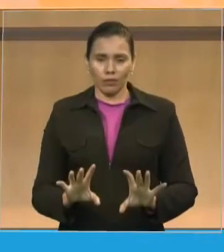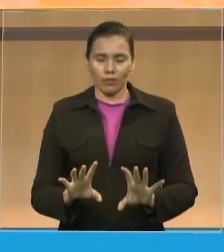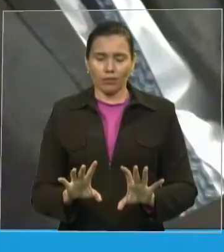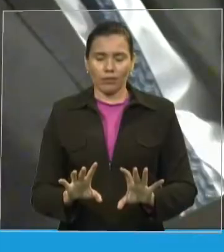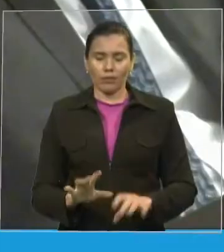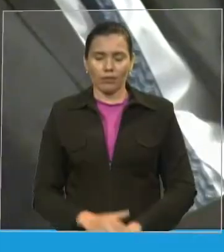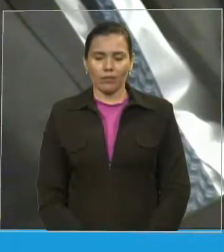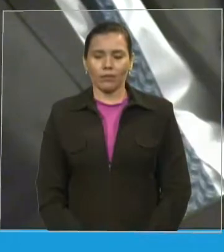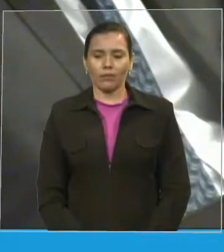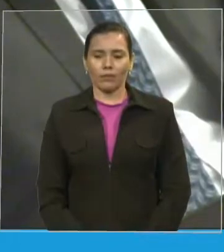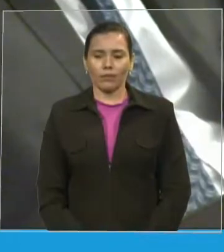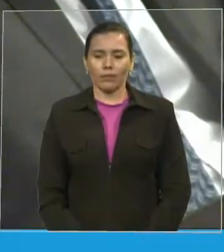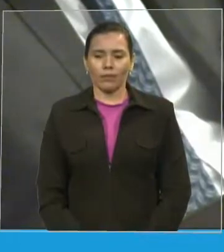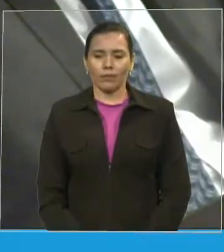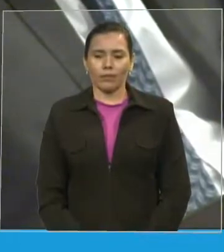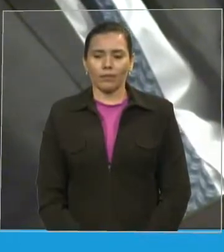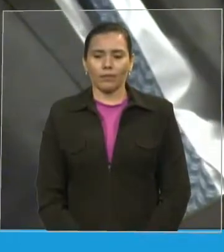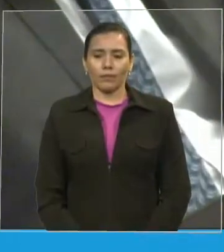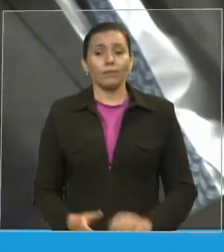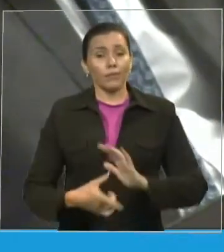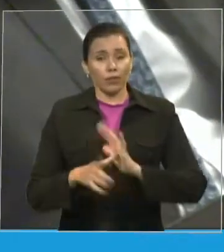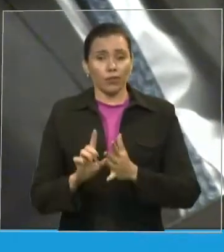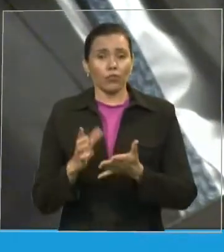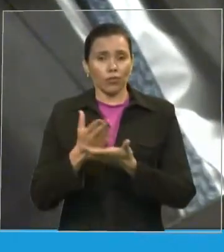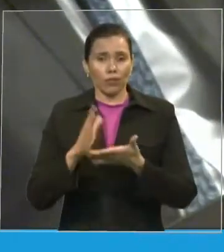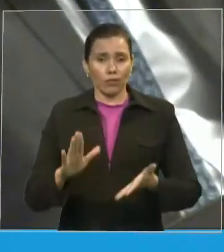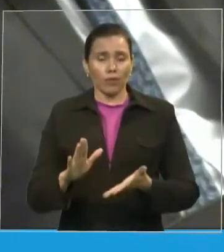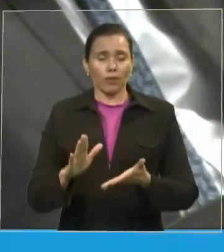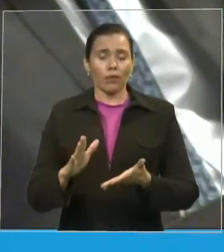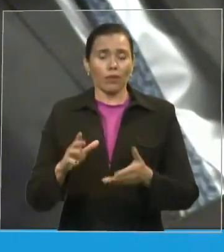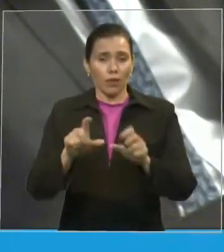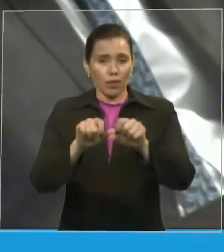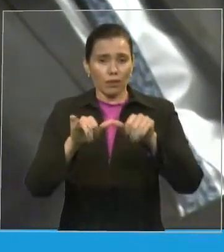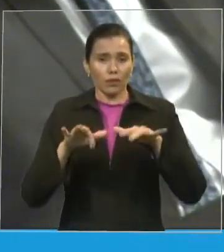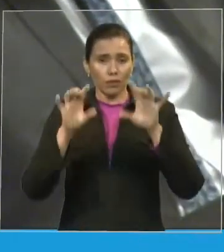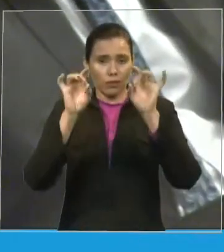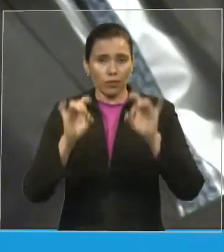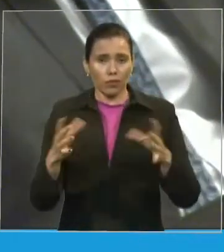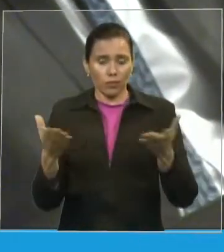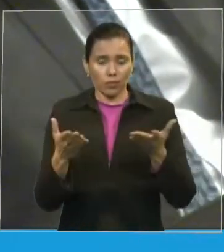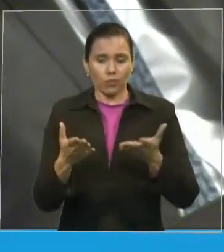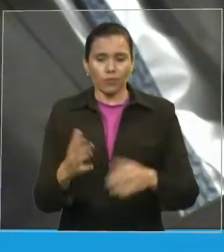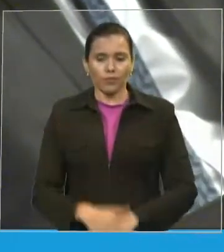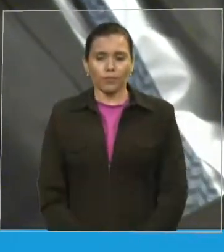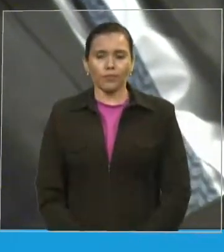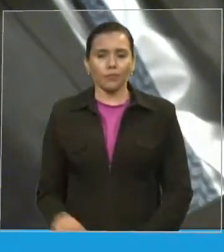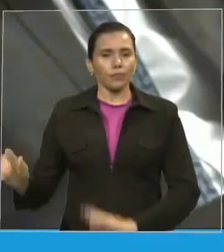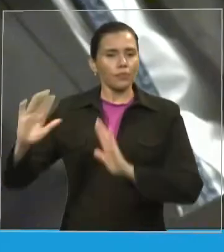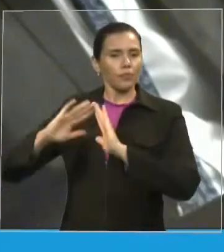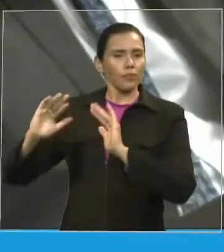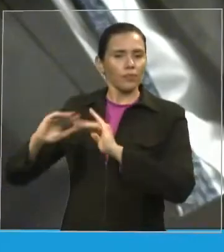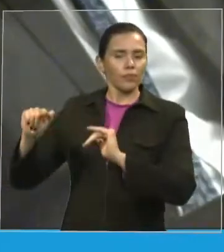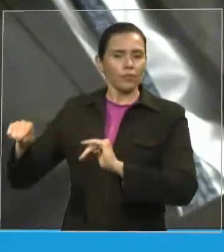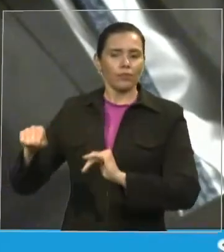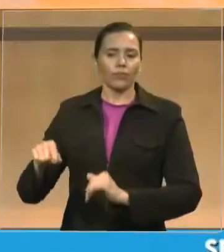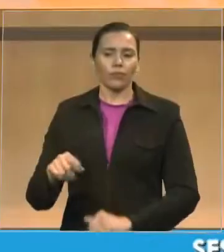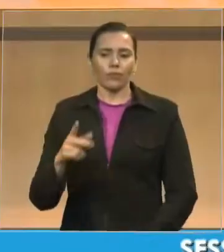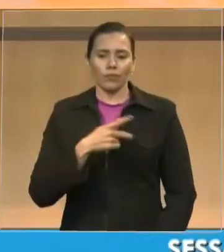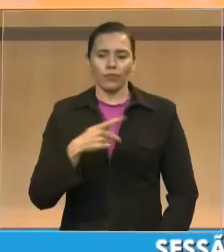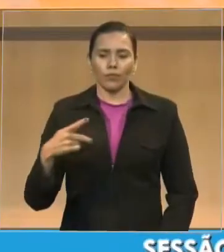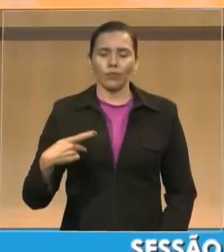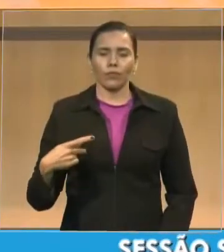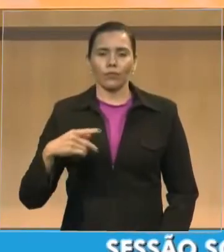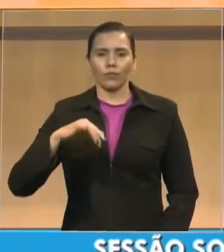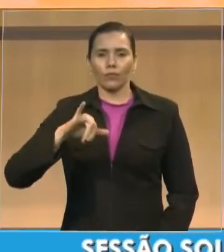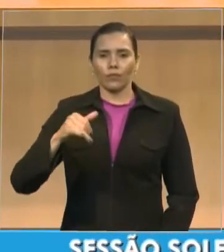antes de encerrar me pedir aqui que o pastor José Guimarães o pastor Samuel já fez